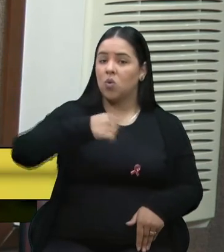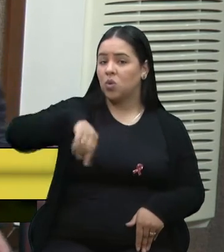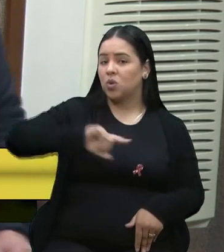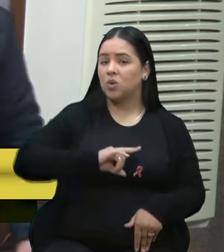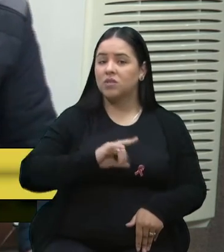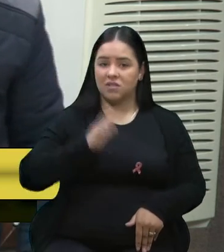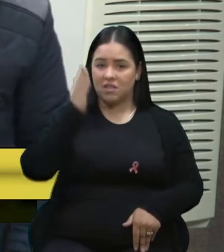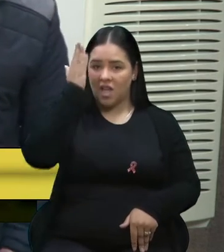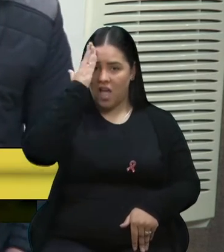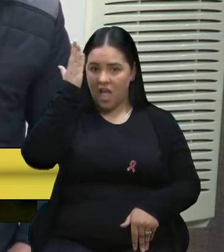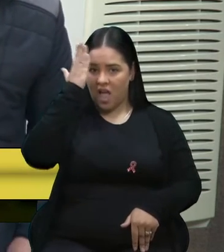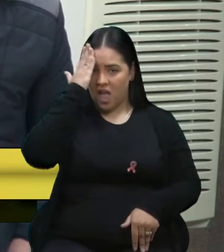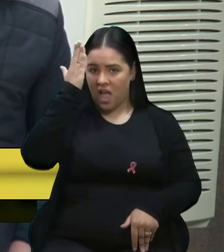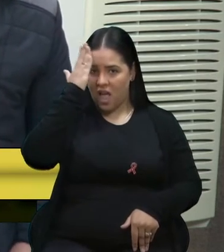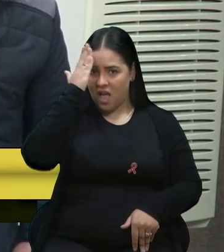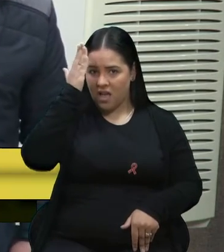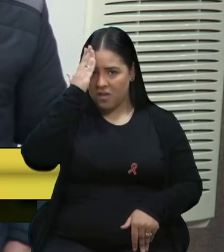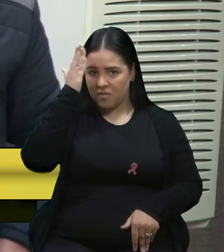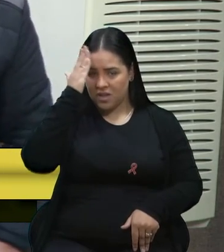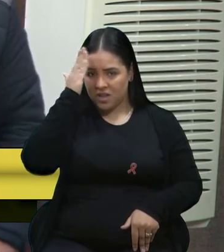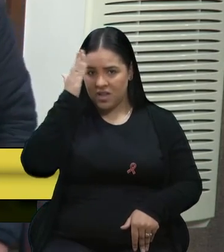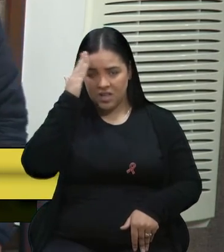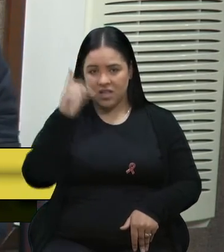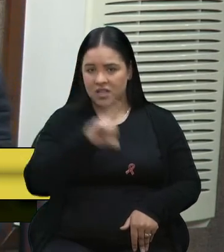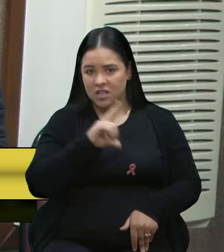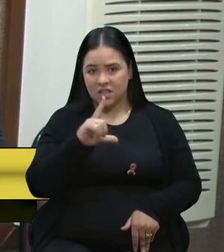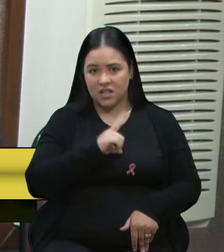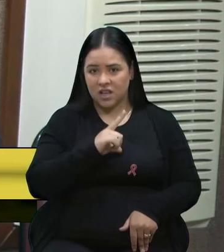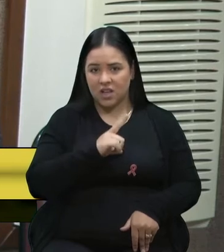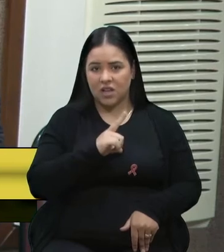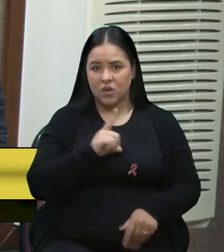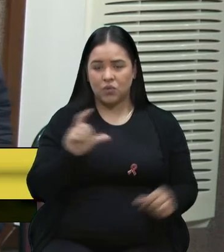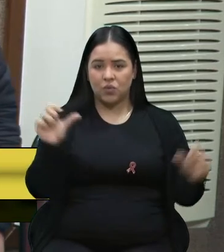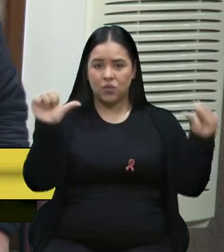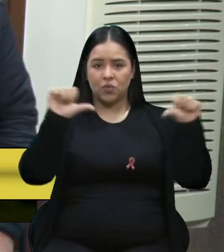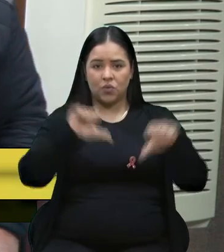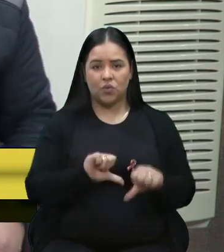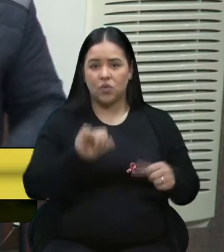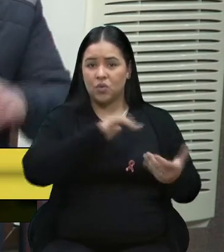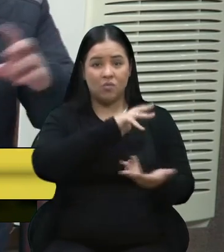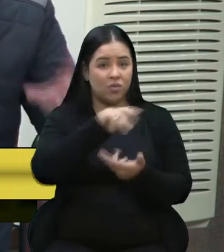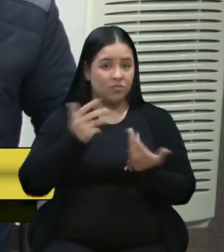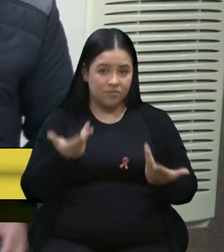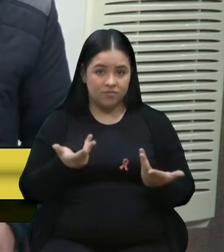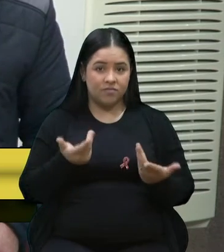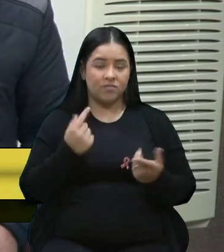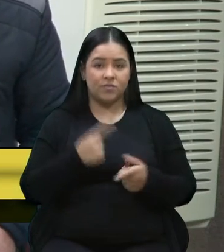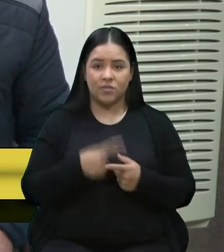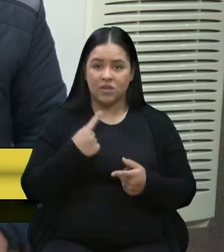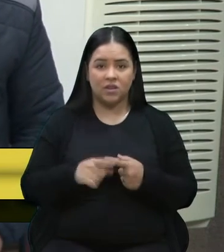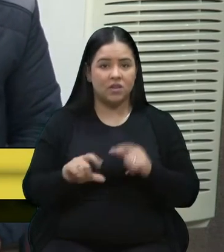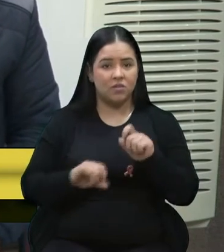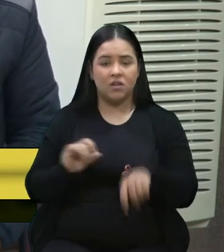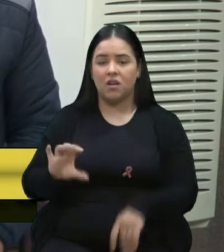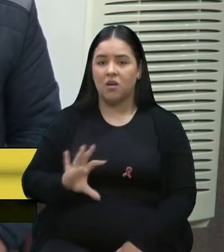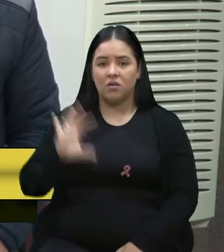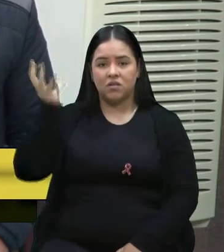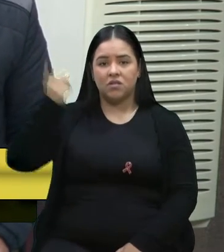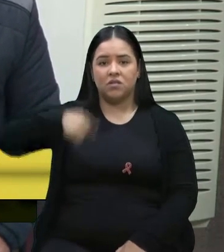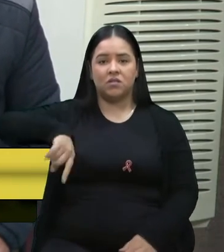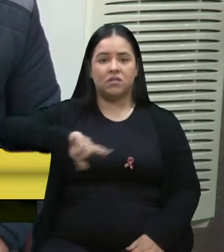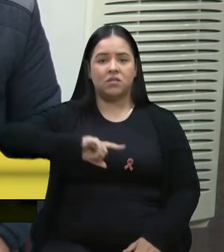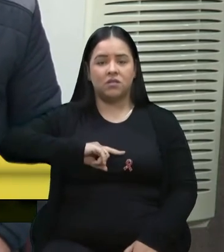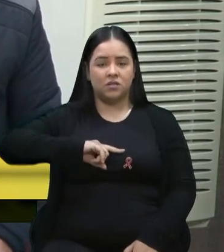o sistema capitalista no mundo está falido mesmo. É dolarização? Então, sabemos que o